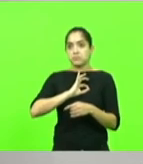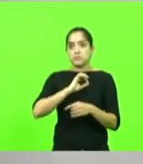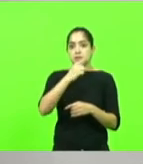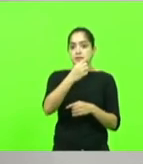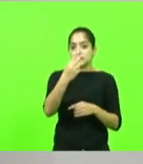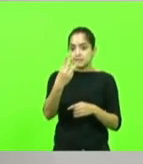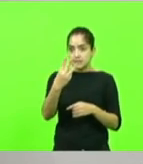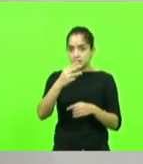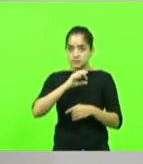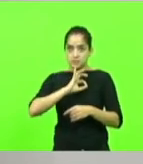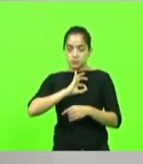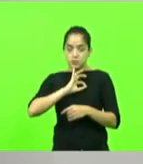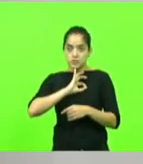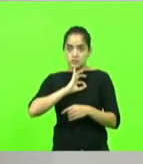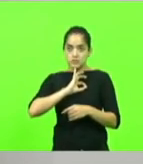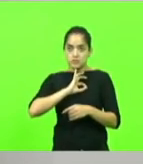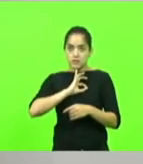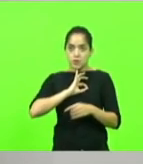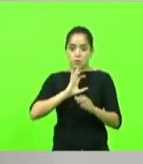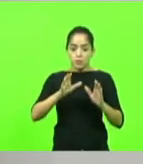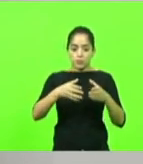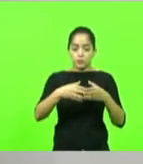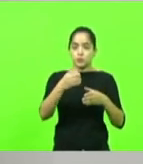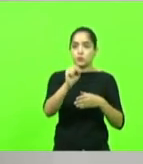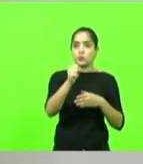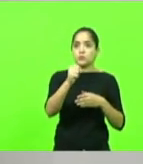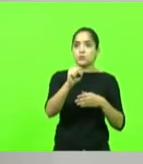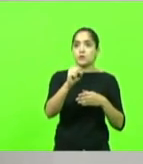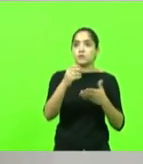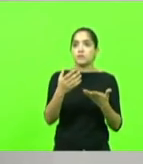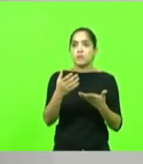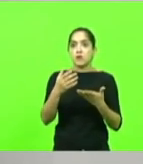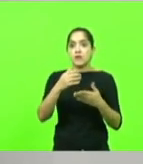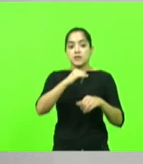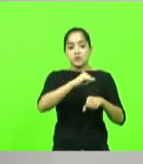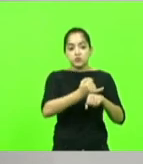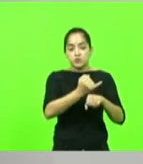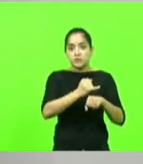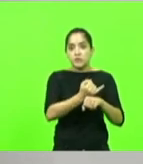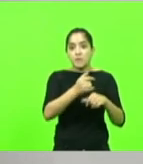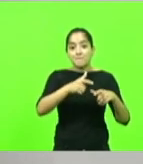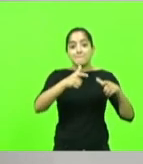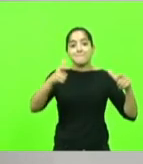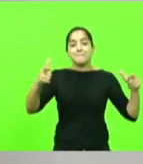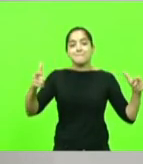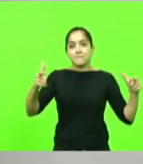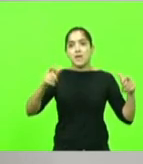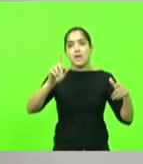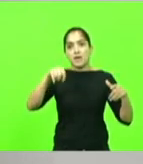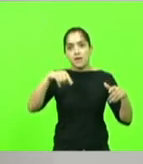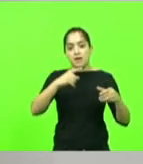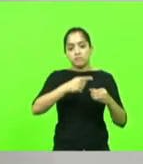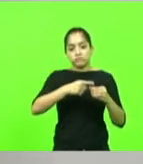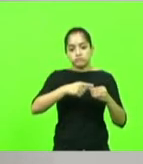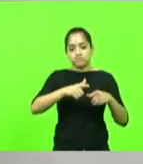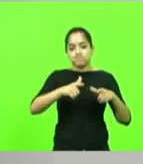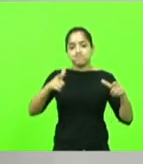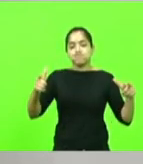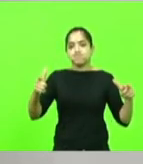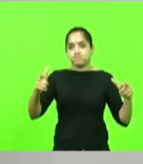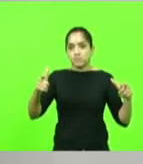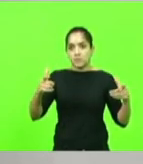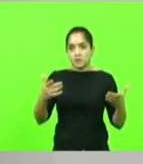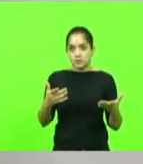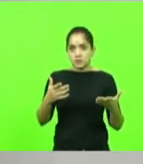13 policiais para o oitavo batalhão, e ele falou que Joinville é uma das maiores, não é uma das maiores, é a maior cidade do estado. 13 policiais